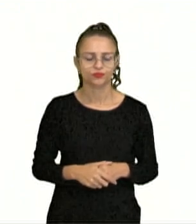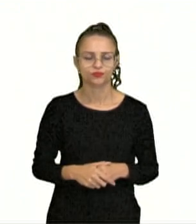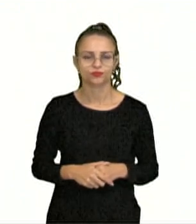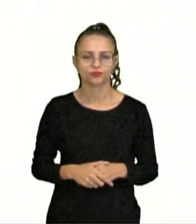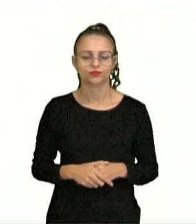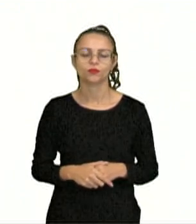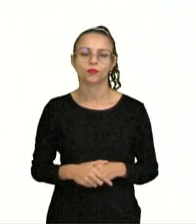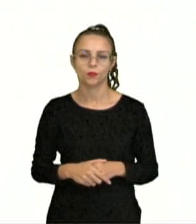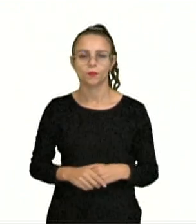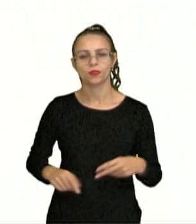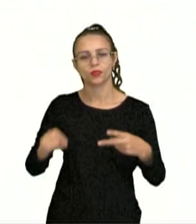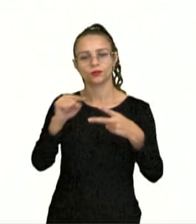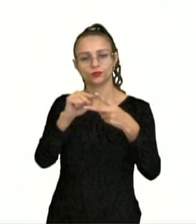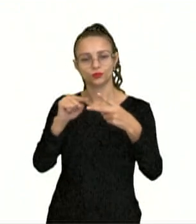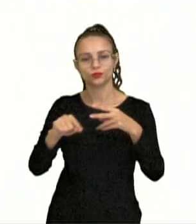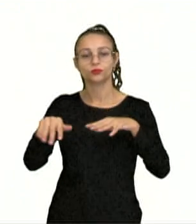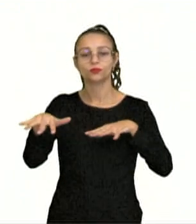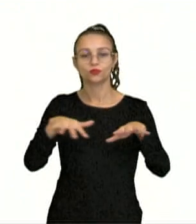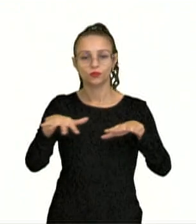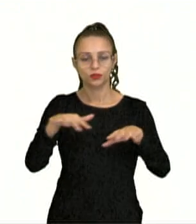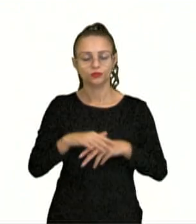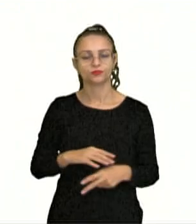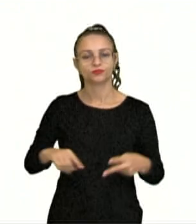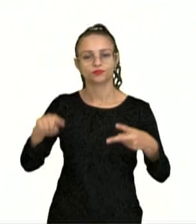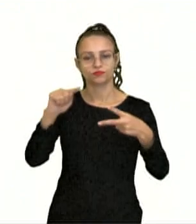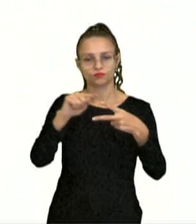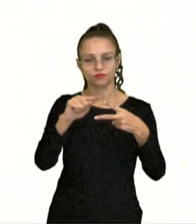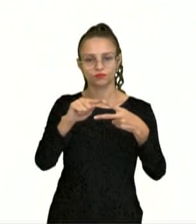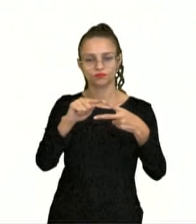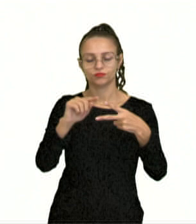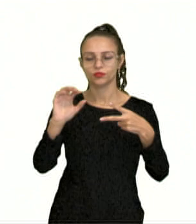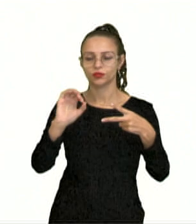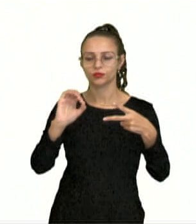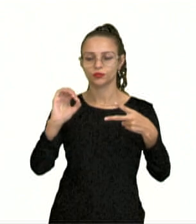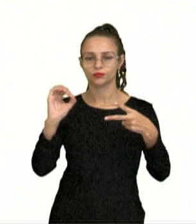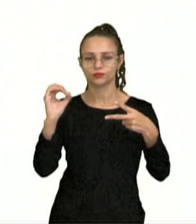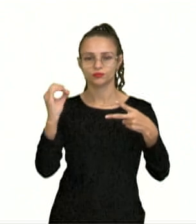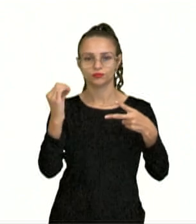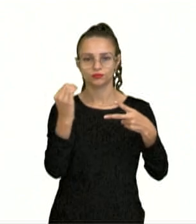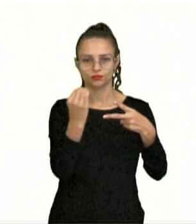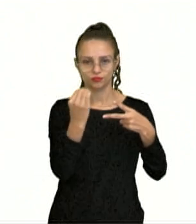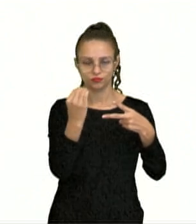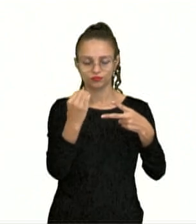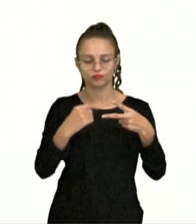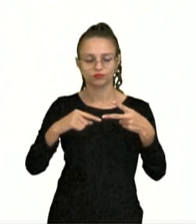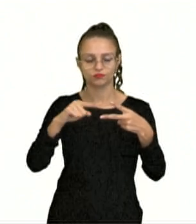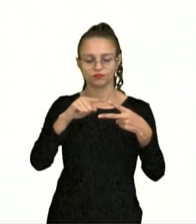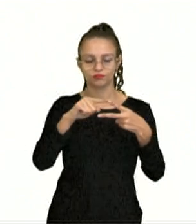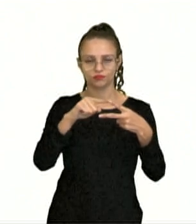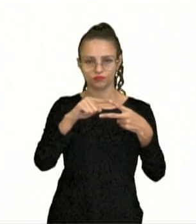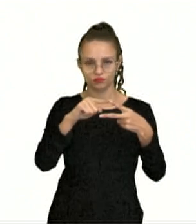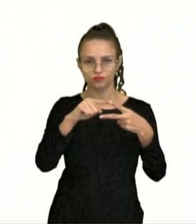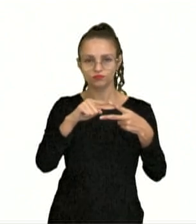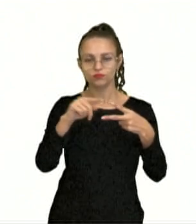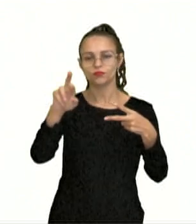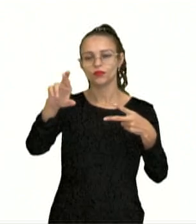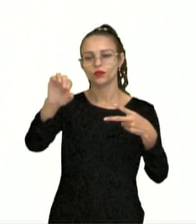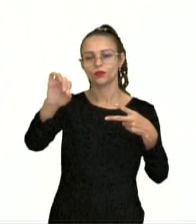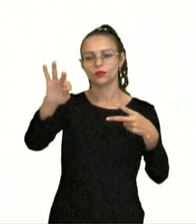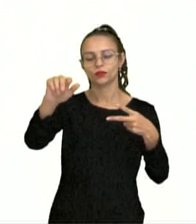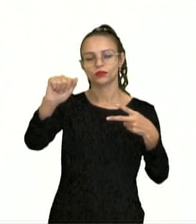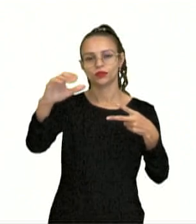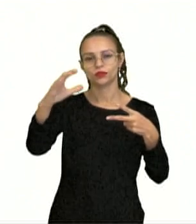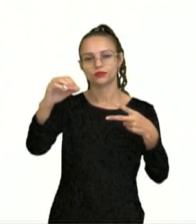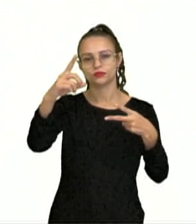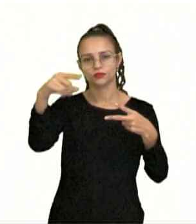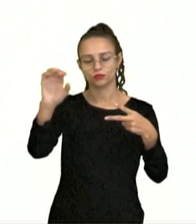nos dois movimentos que a Terra realiza, o movimento de rotação e o movimento de translação. A rotação é a